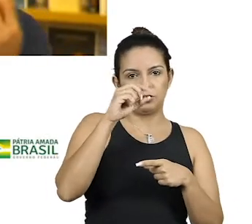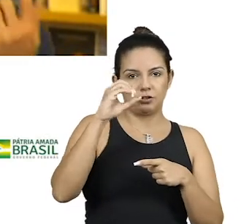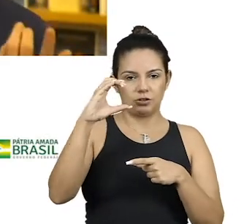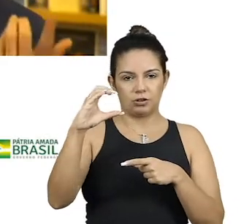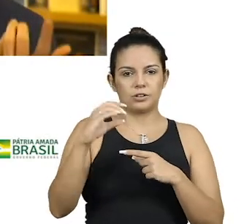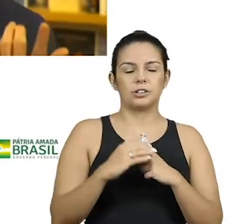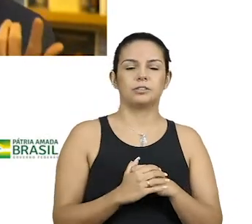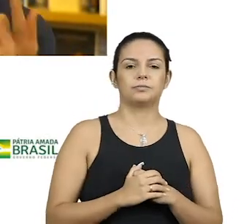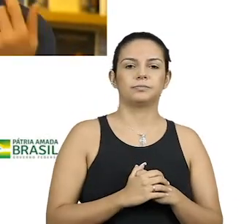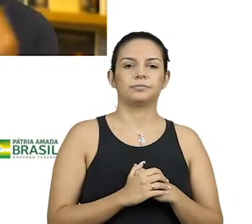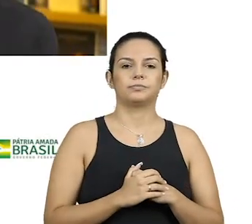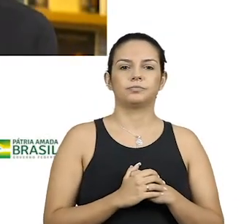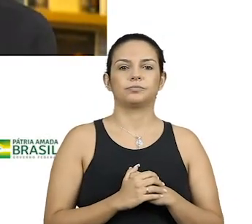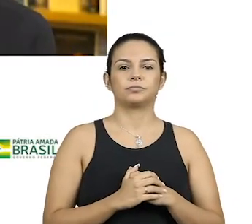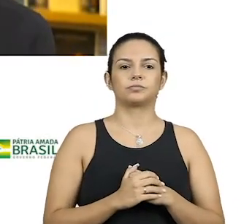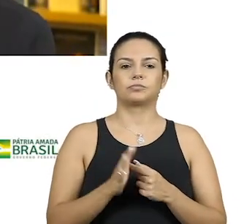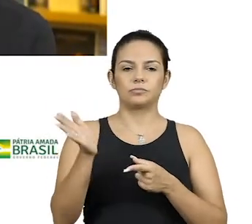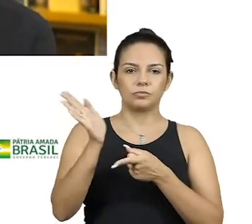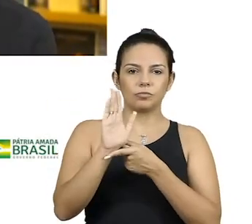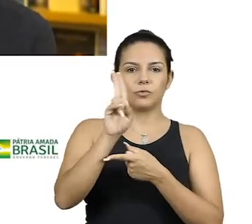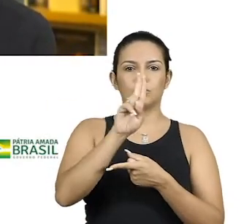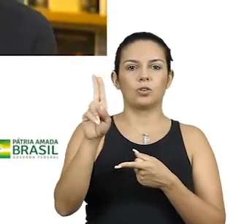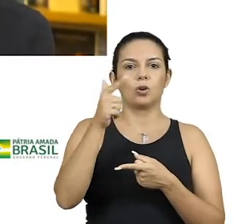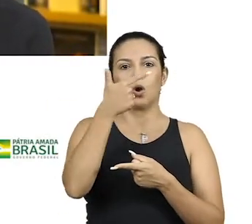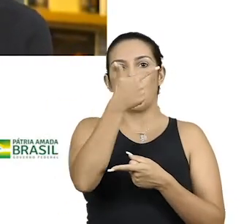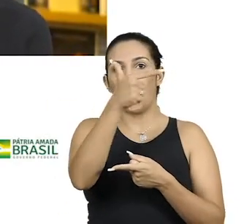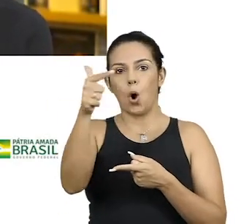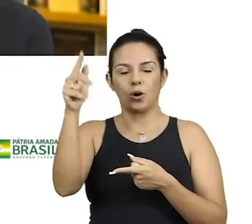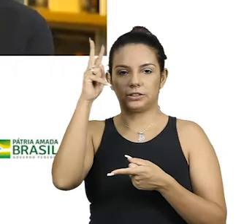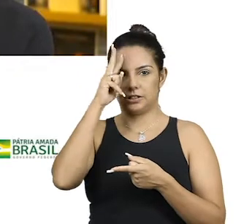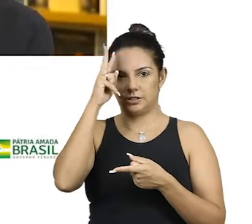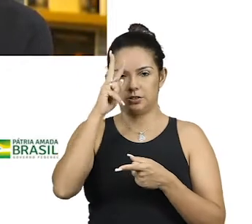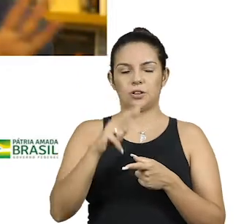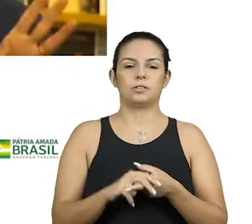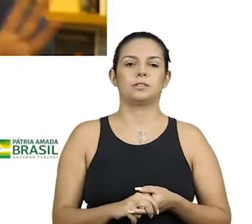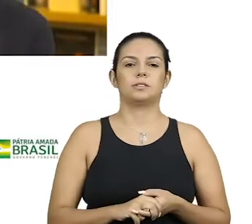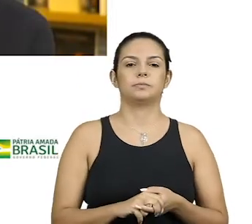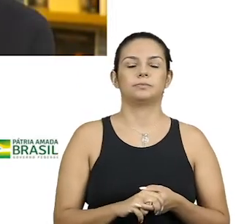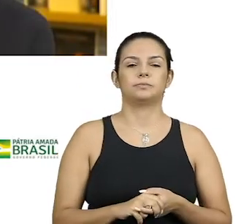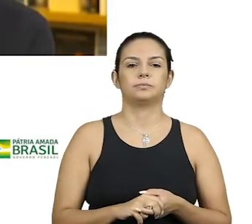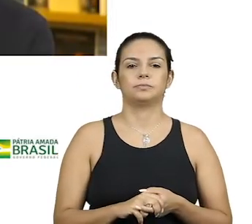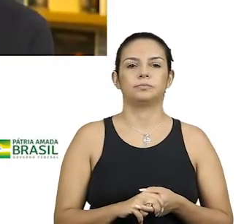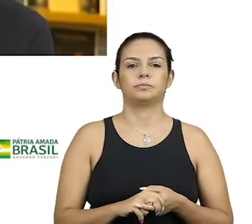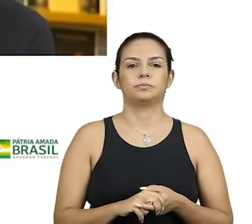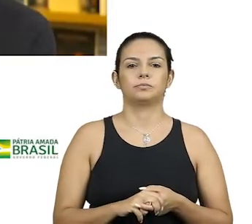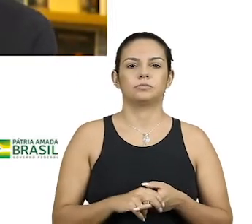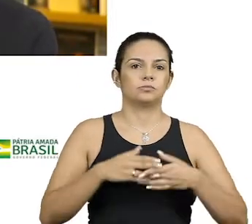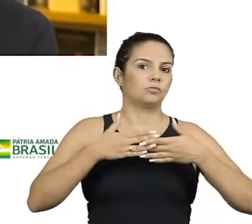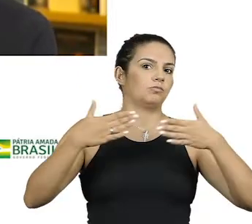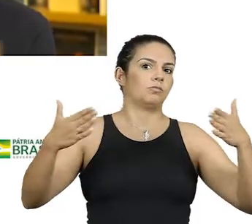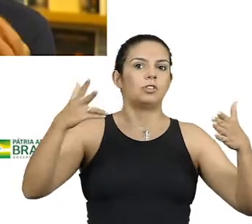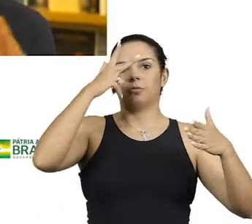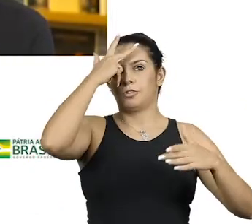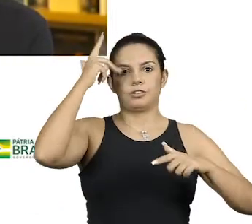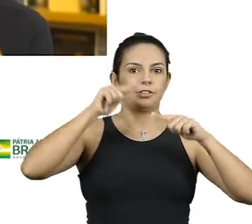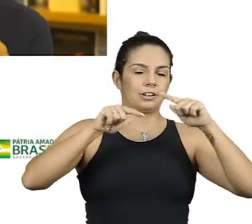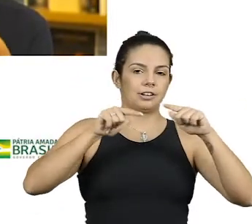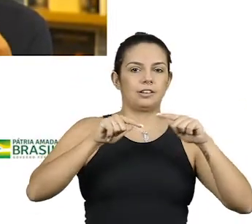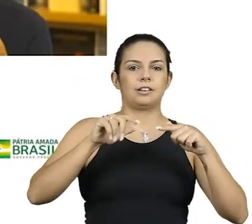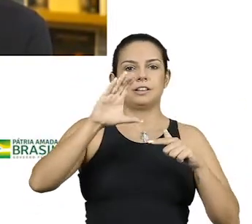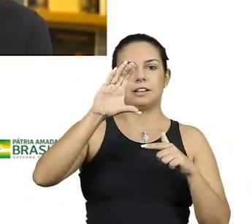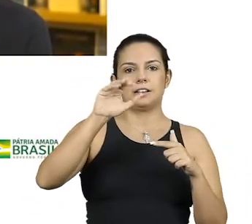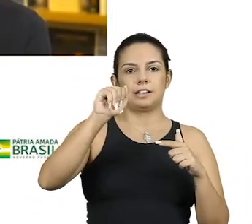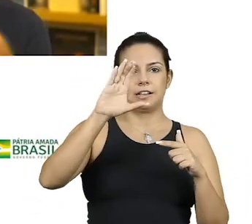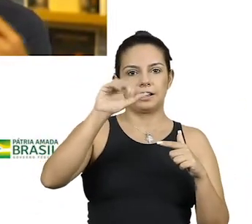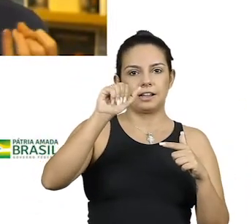e o filme chamava Outras Histórias. aí também, mega elenco, Kaká Carvalho, Paulo